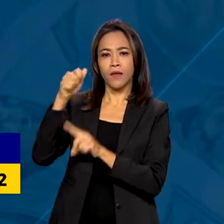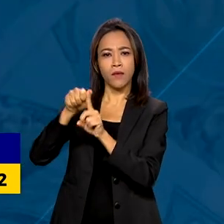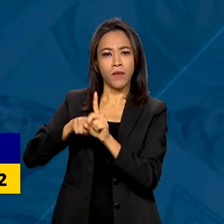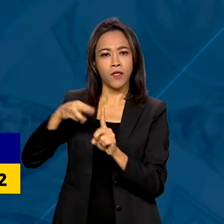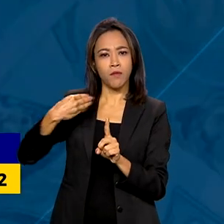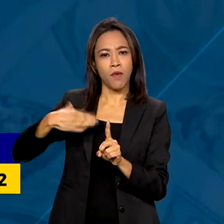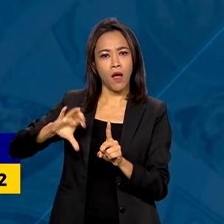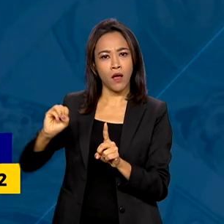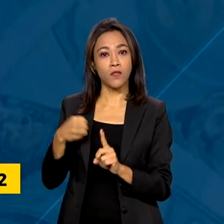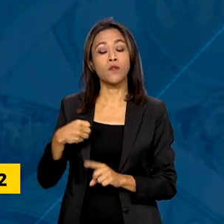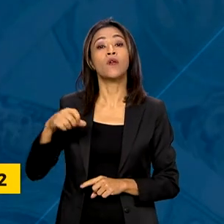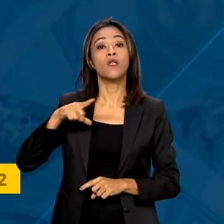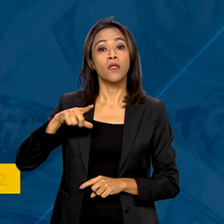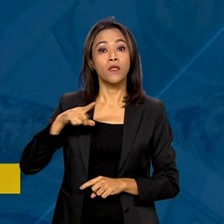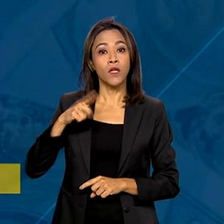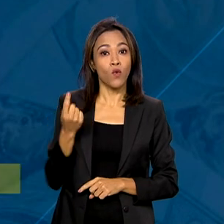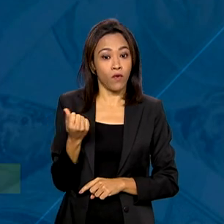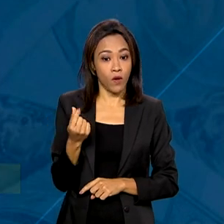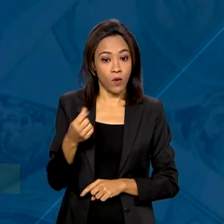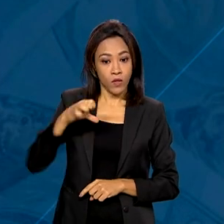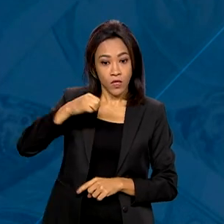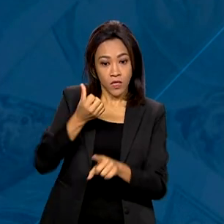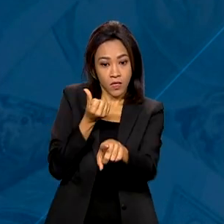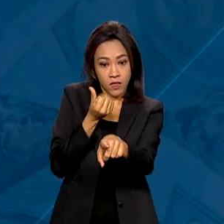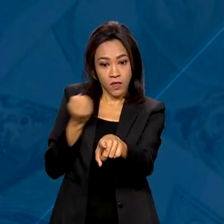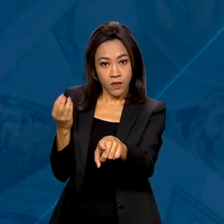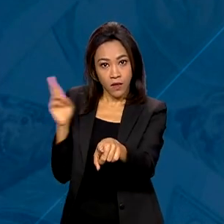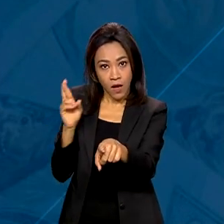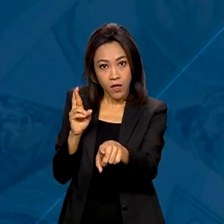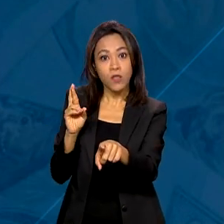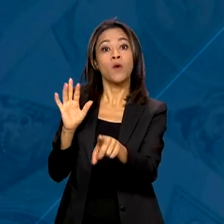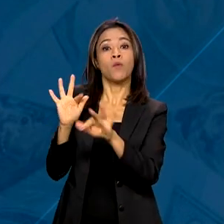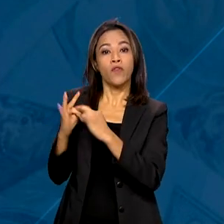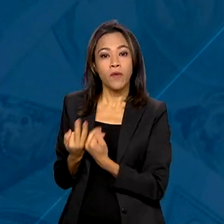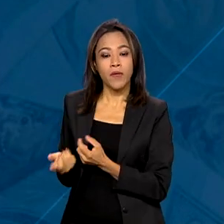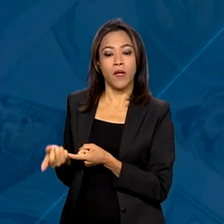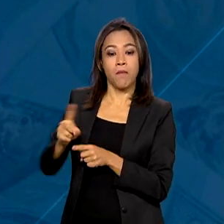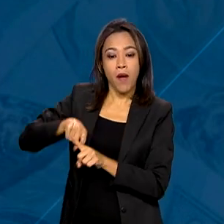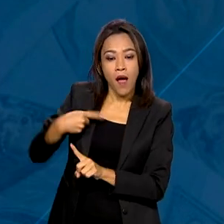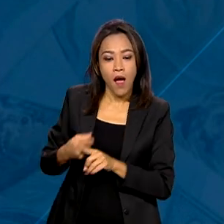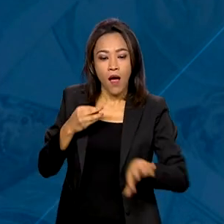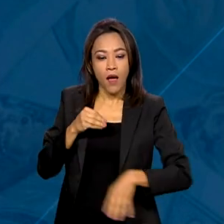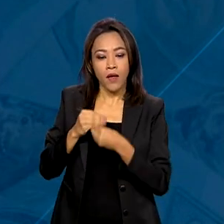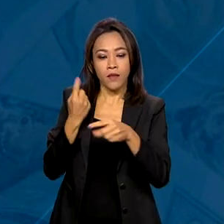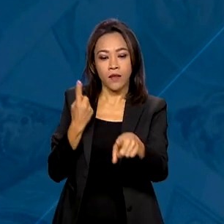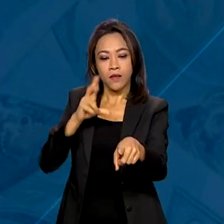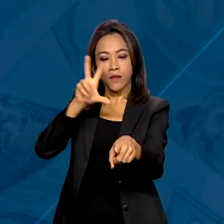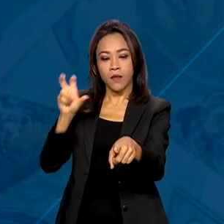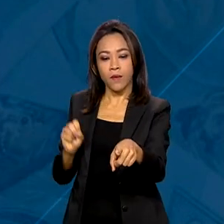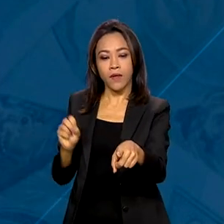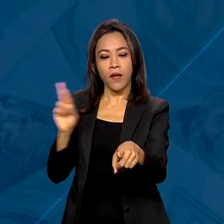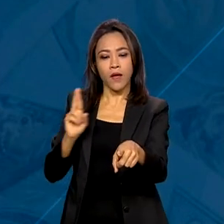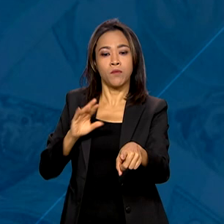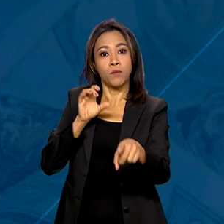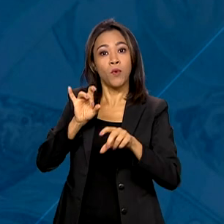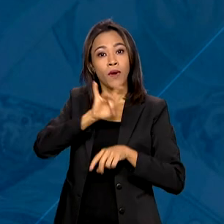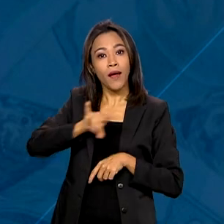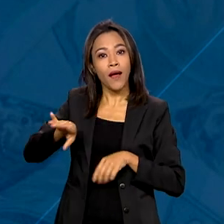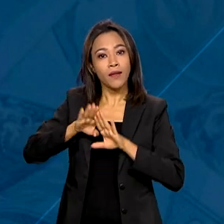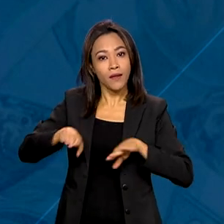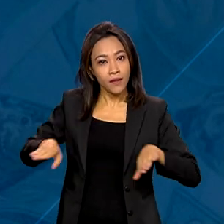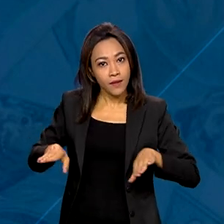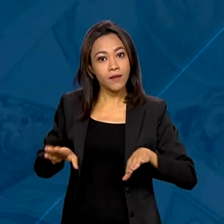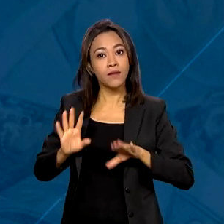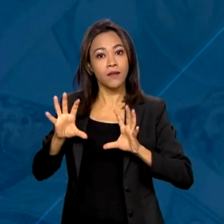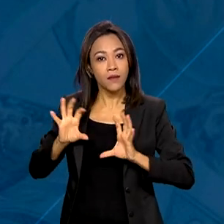programa tem um valor mínimo de 600 reais por família, mais 150 reais por criança de até seis anos na composição